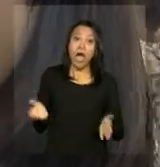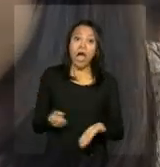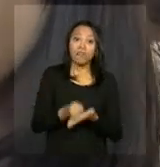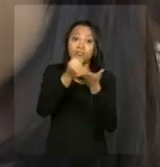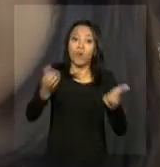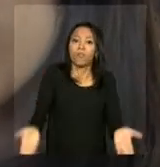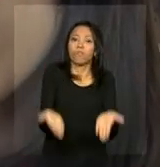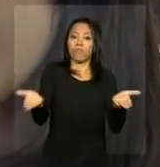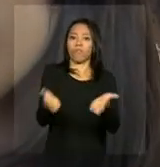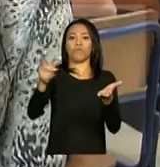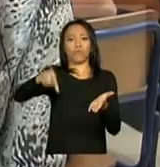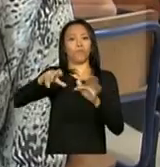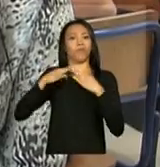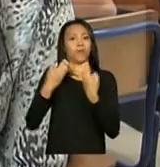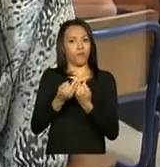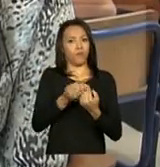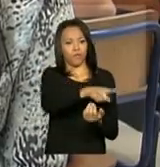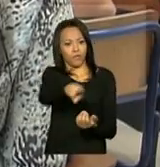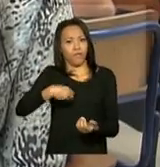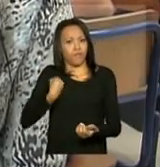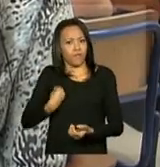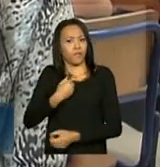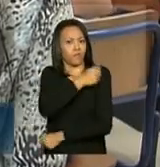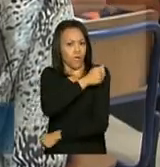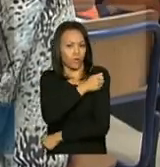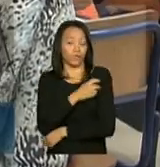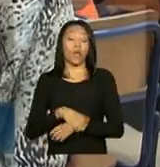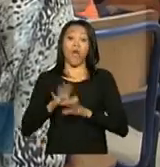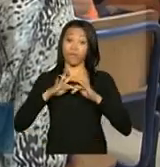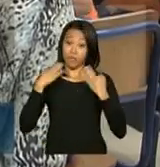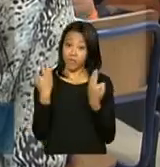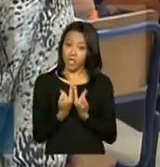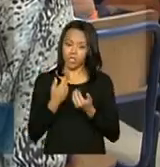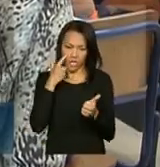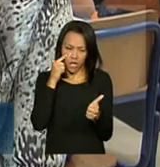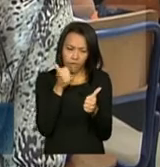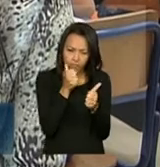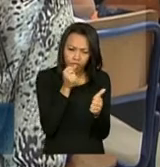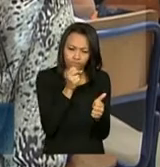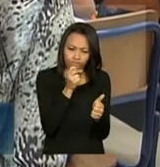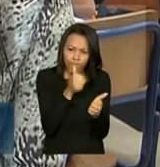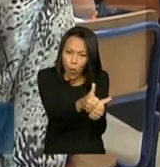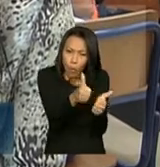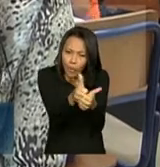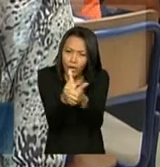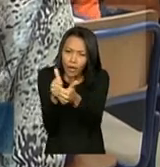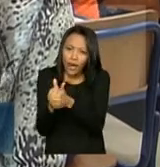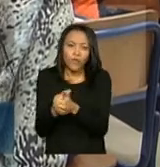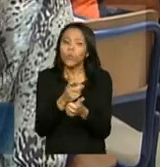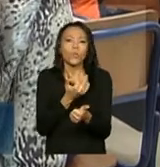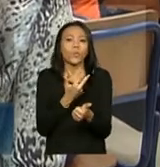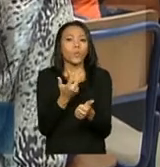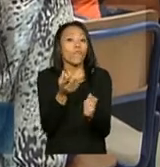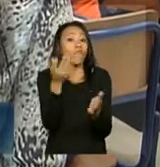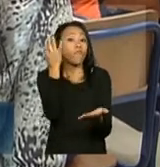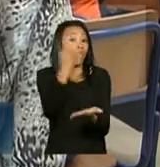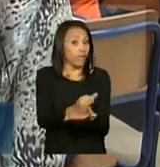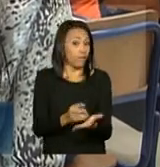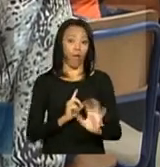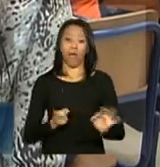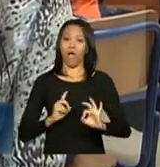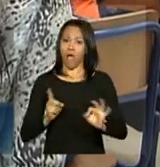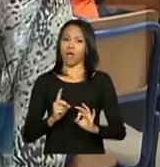desempenho dos alunos. As famílias têm acompanhado, não têm deixado as crianças faltarem, garantem que as crianças